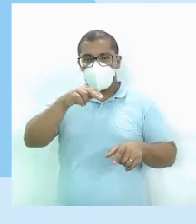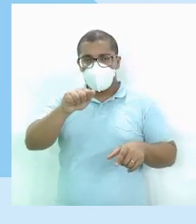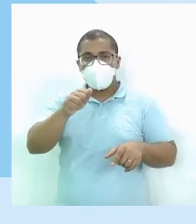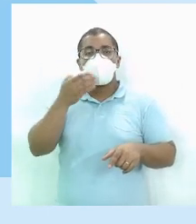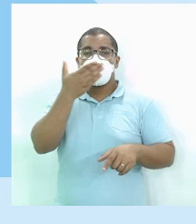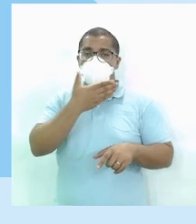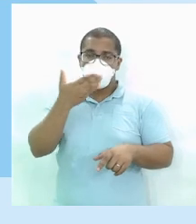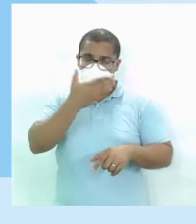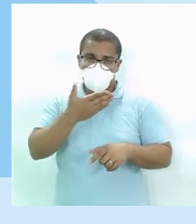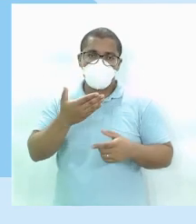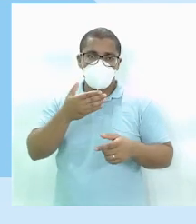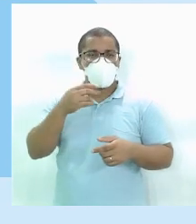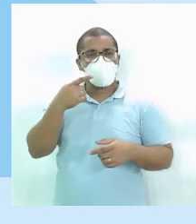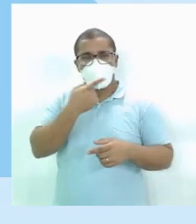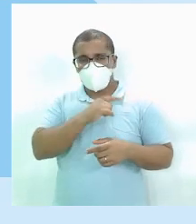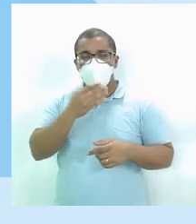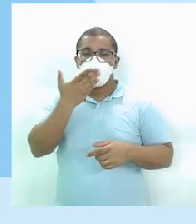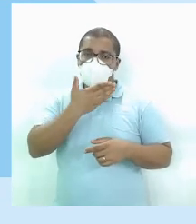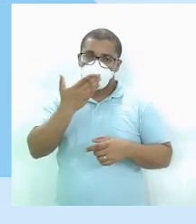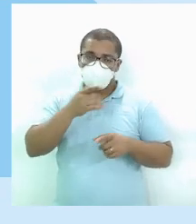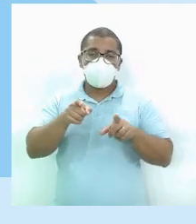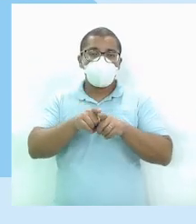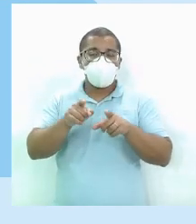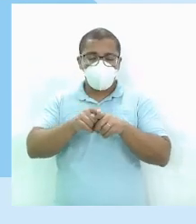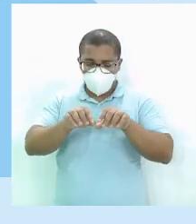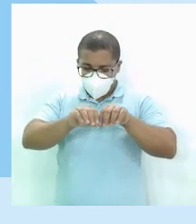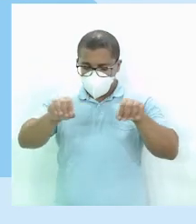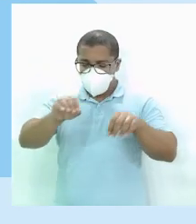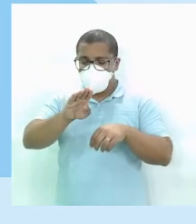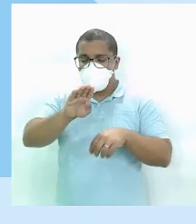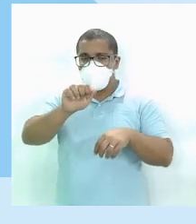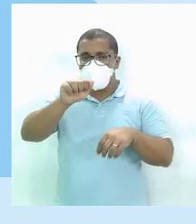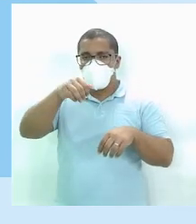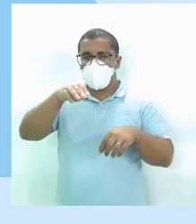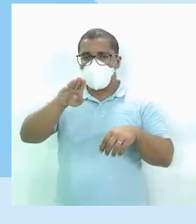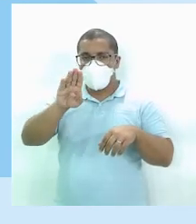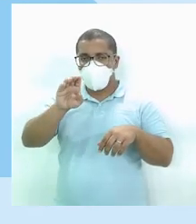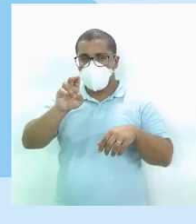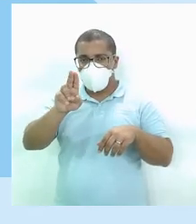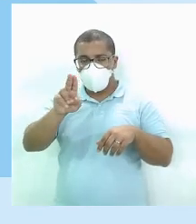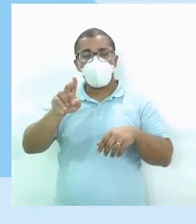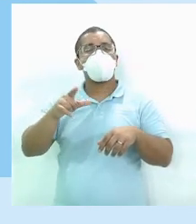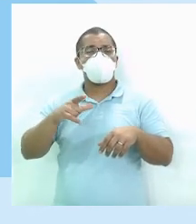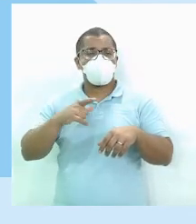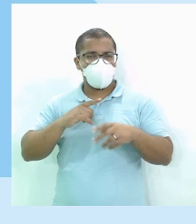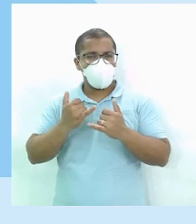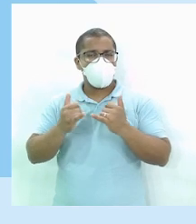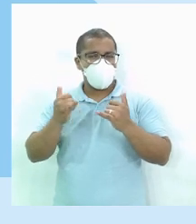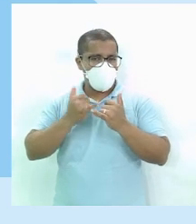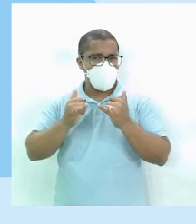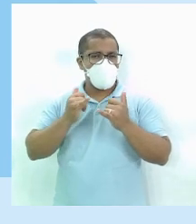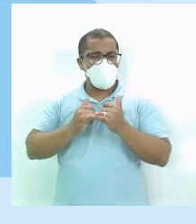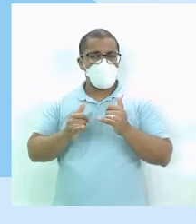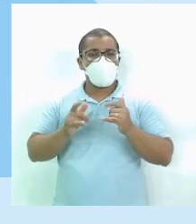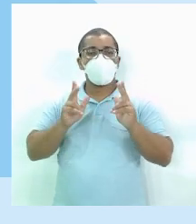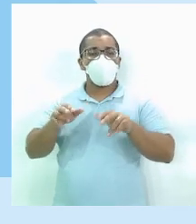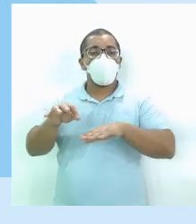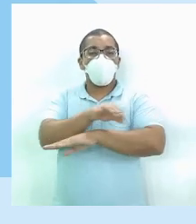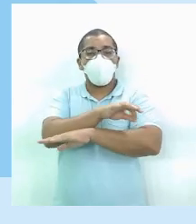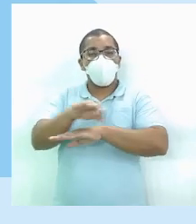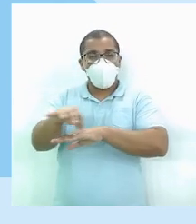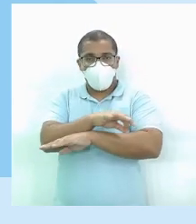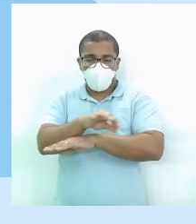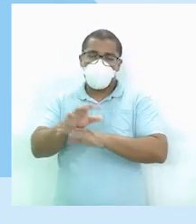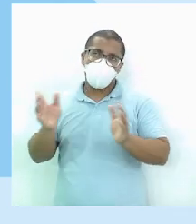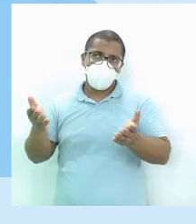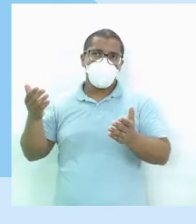era utilizado Porque os nós Tinha as mesmas medidas Comprimento muito próximo Usava como régua Tá? Como a gente